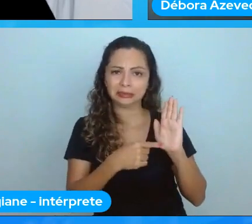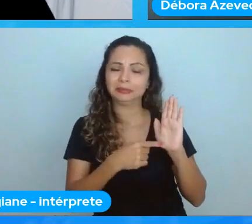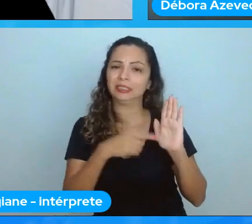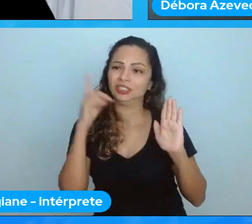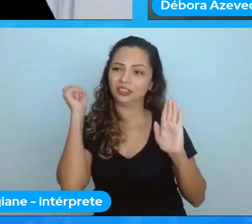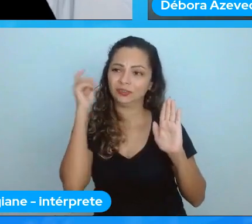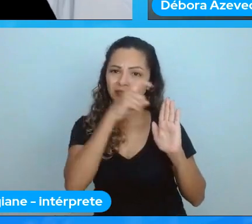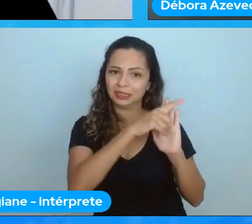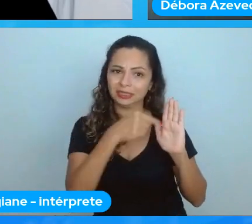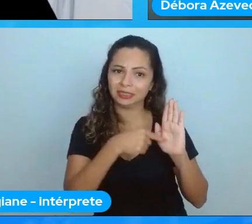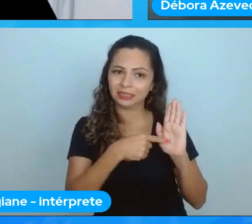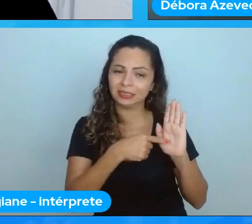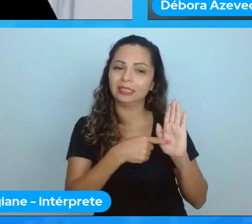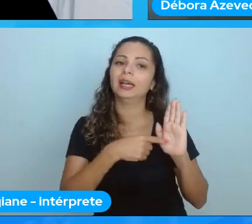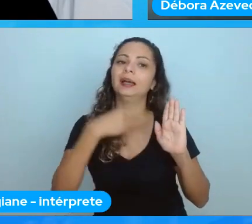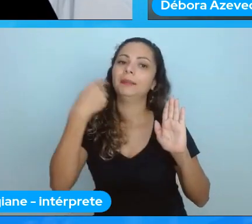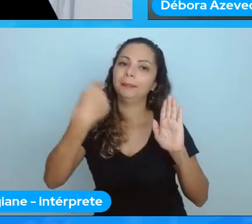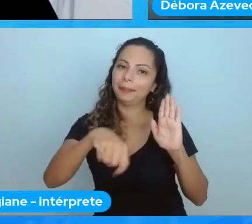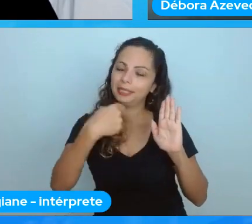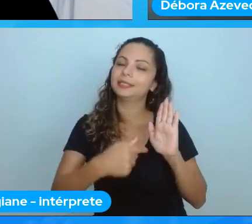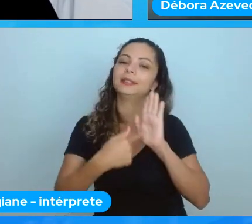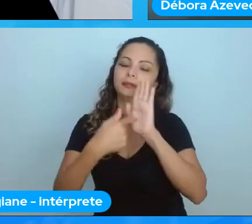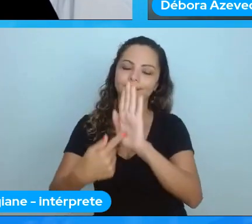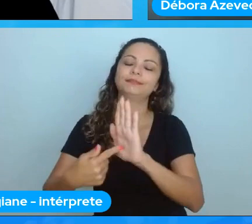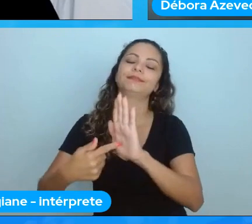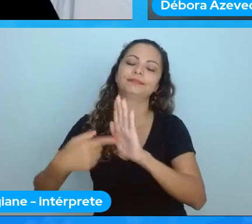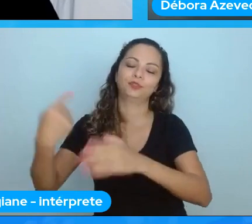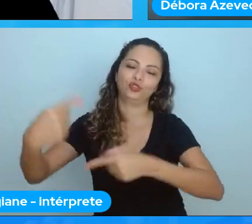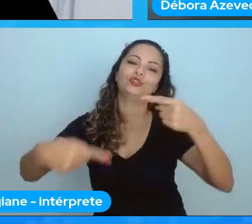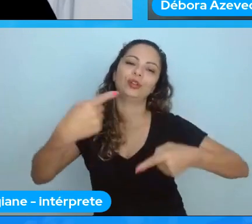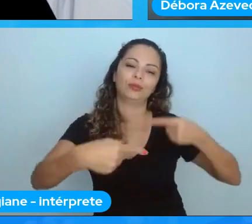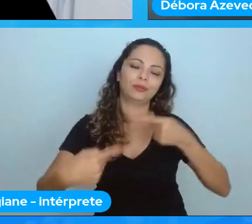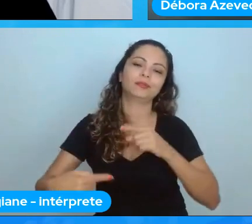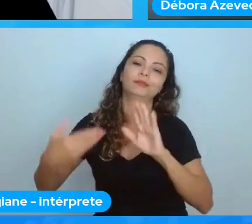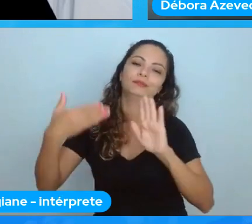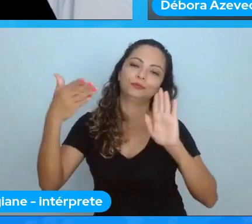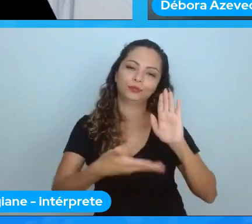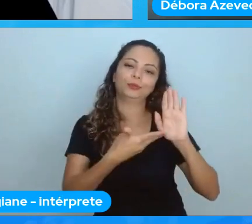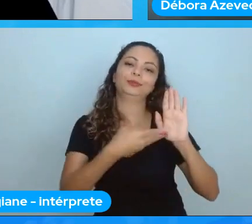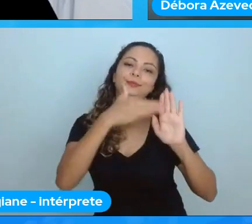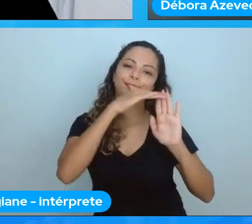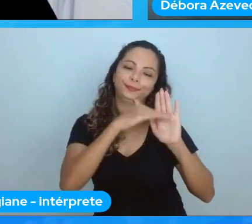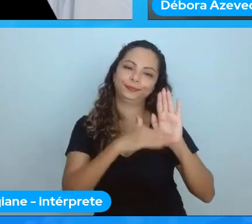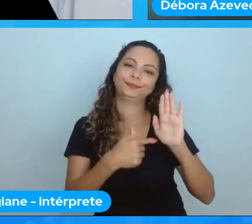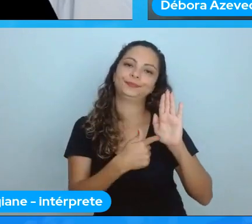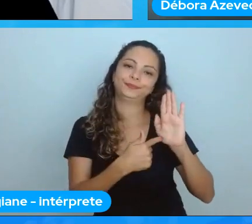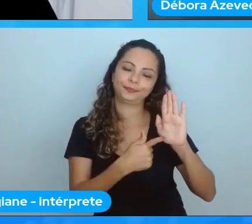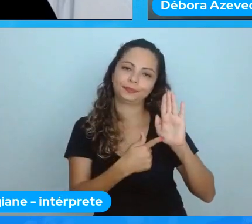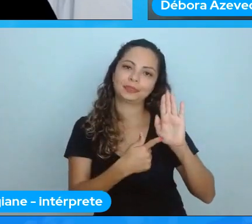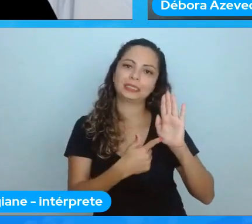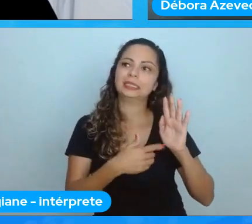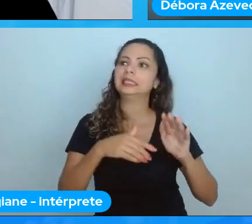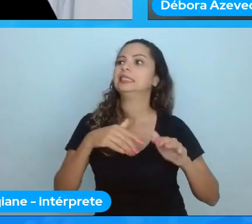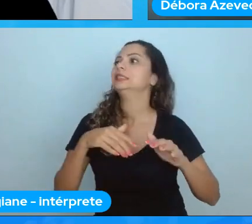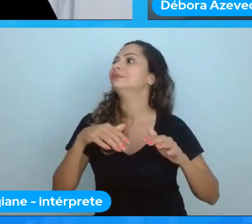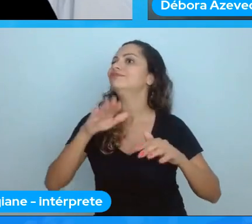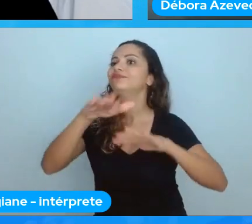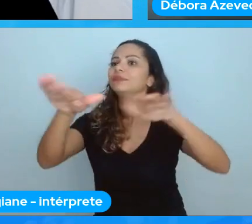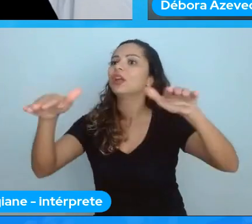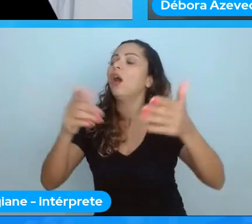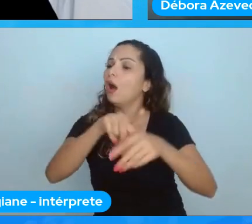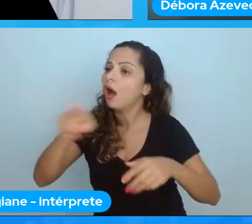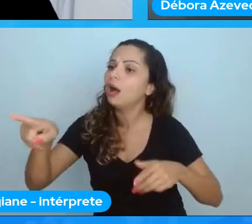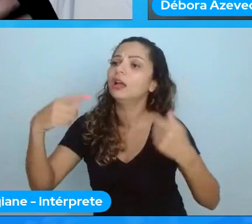tem a necessidade de dialogar sobre os princípios se a gente está tendo dificuldade de fazer as pessoas se envolverem correr atrás e falar assim vocês